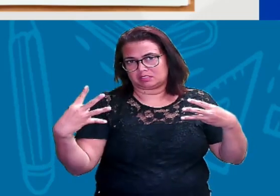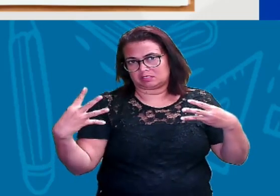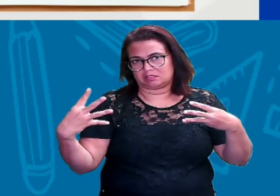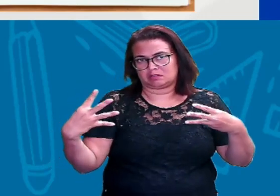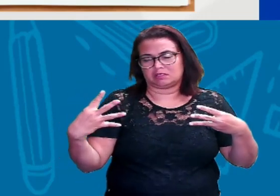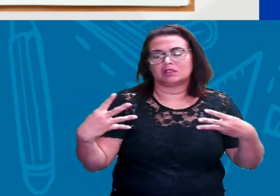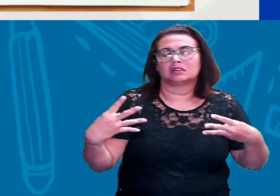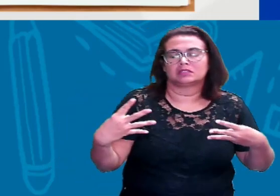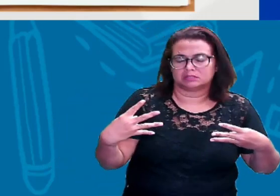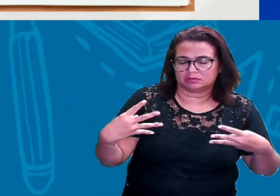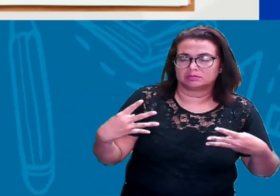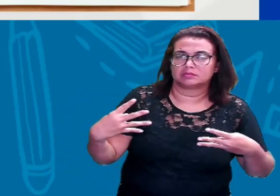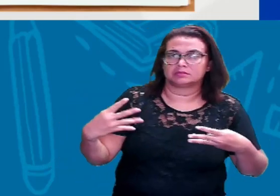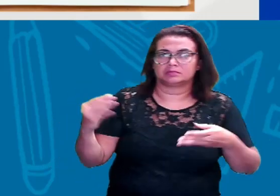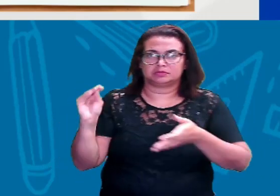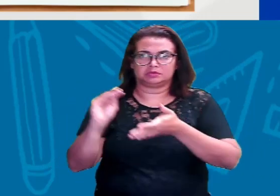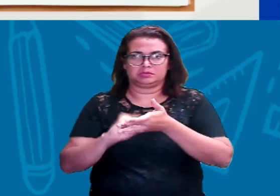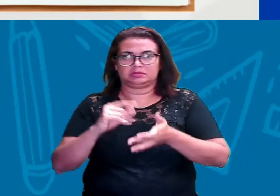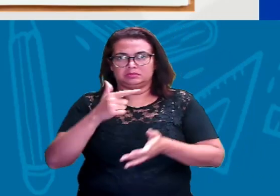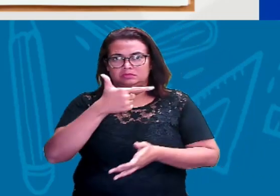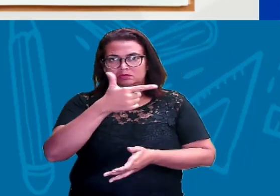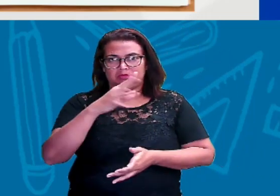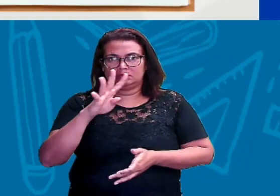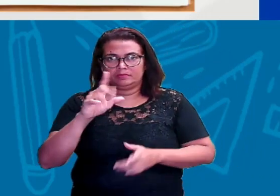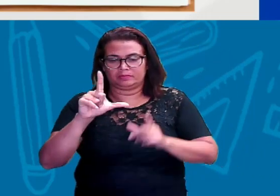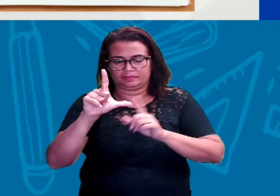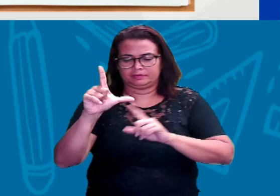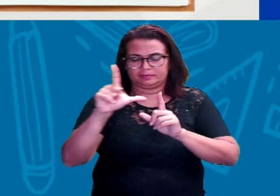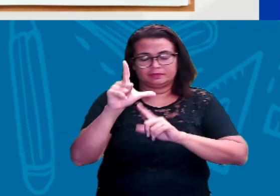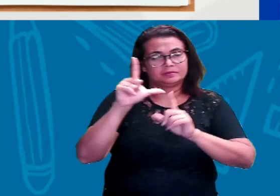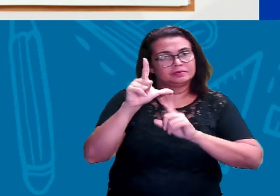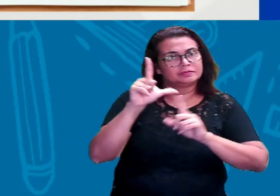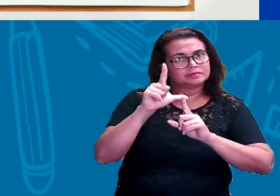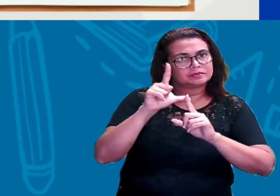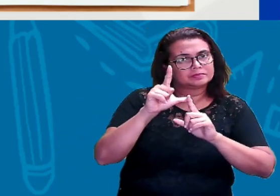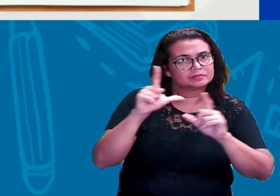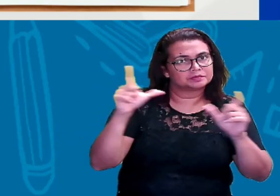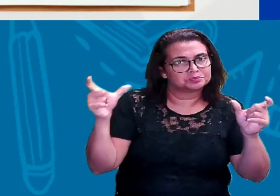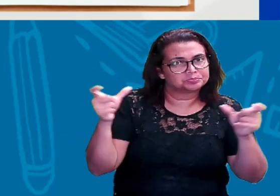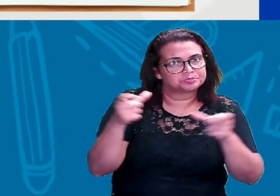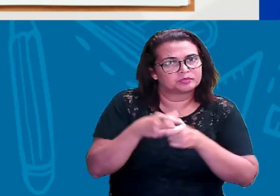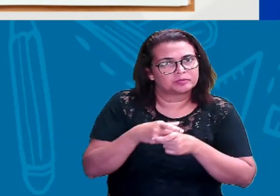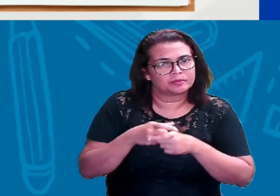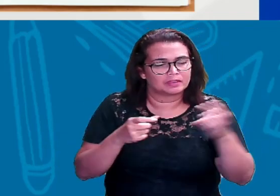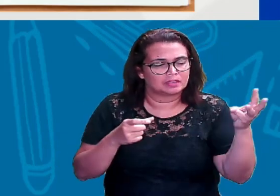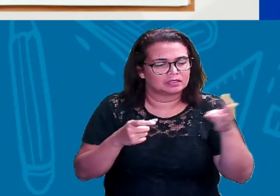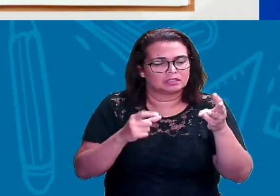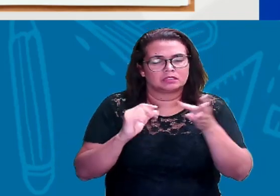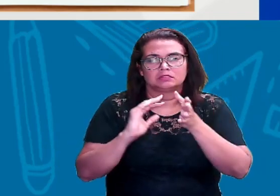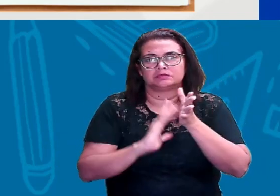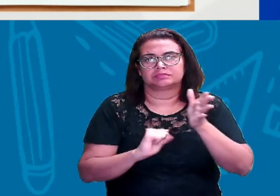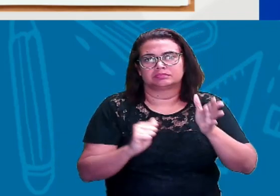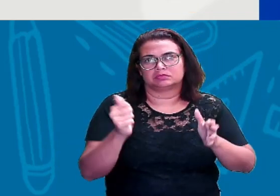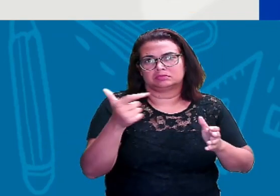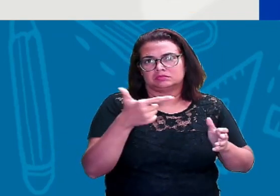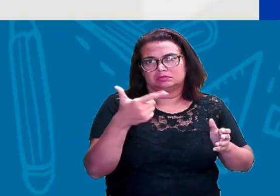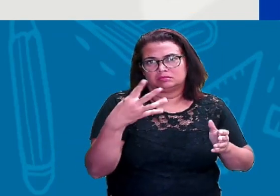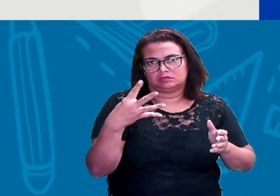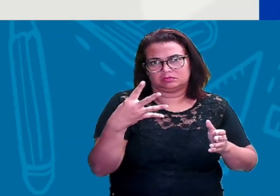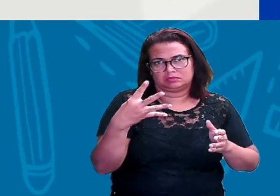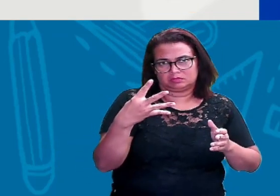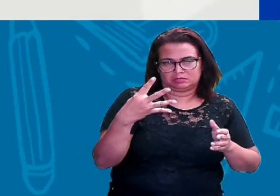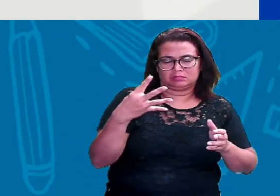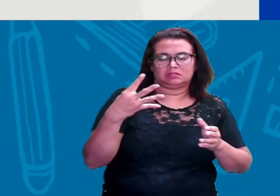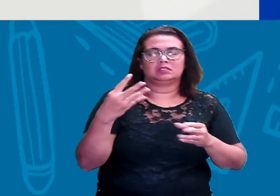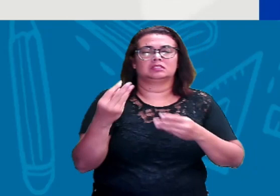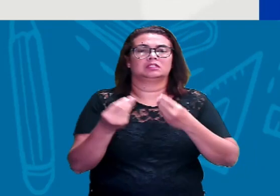é que foi colocado apenas 24 letras. Então, houve aí uma redução de 33 para 24. E aí, como é